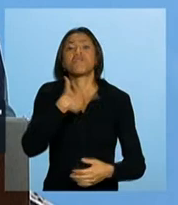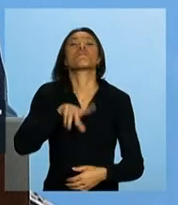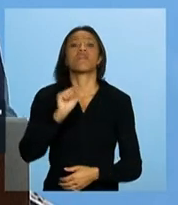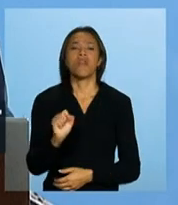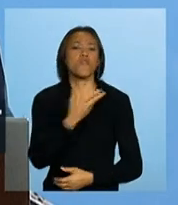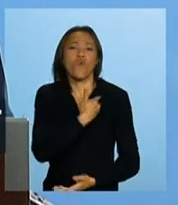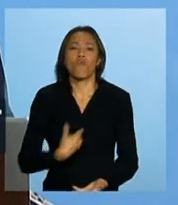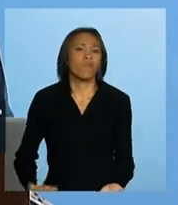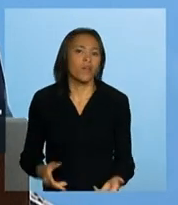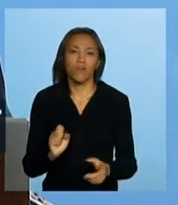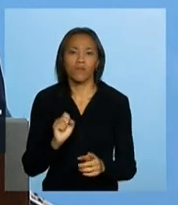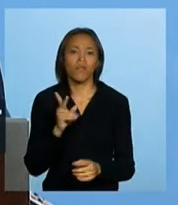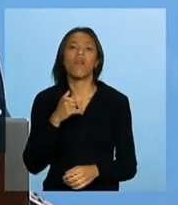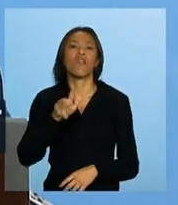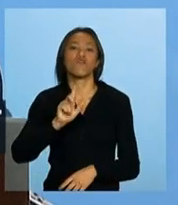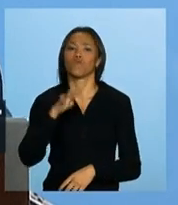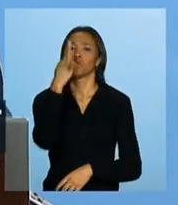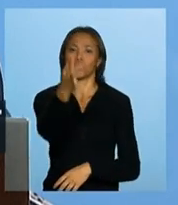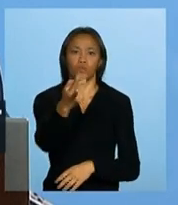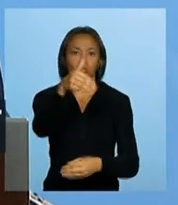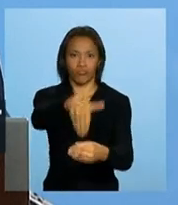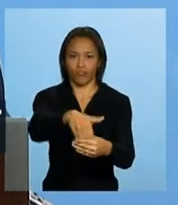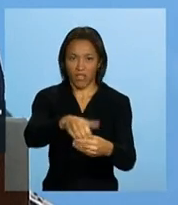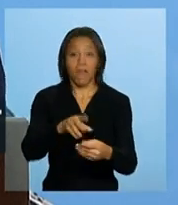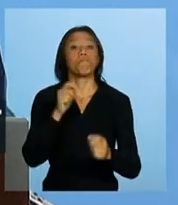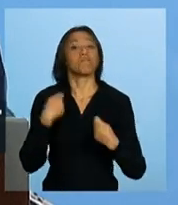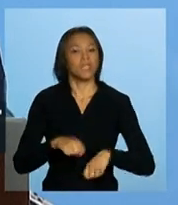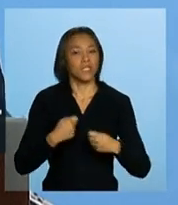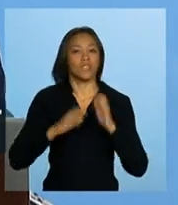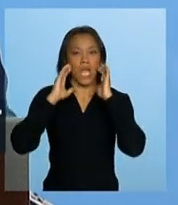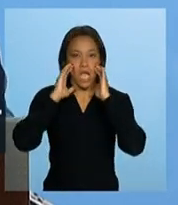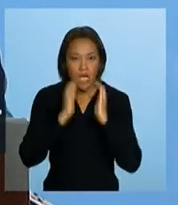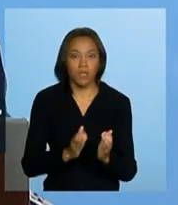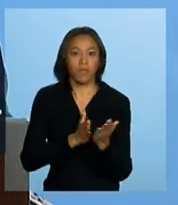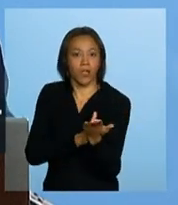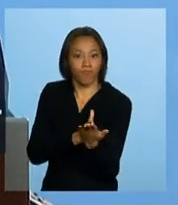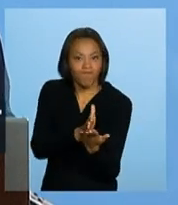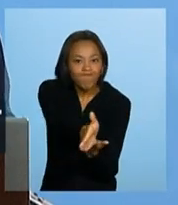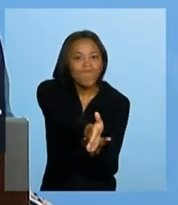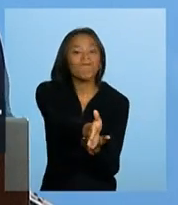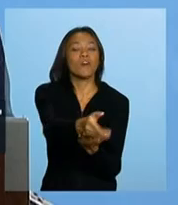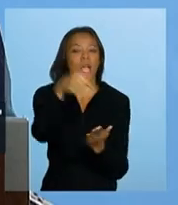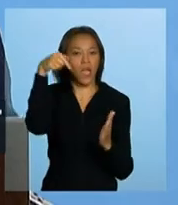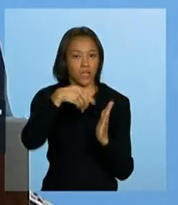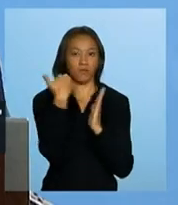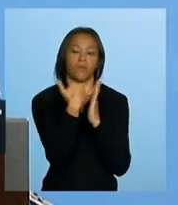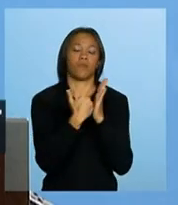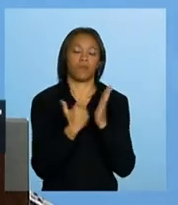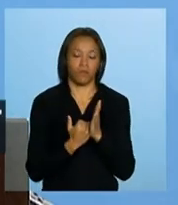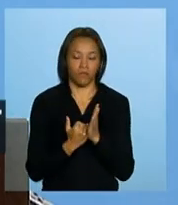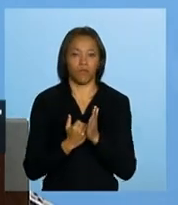governa este país, terá de cumprir e dar continuidade a esse programa.